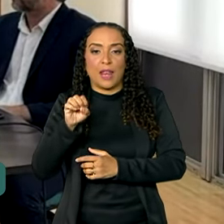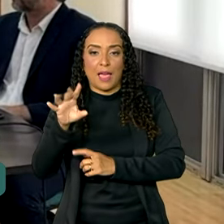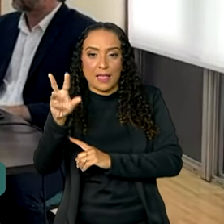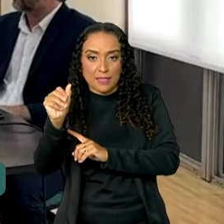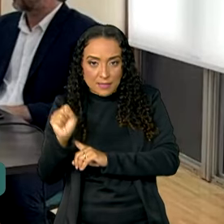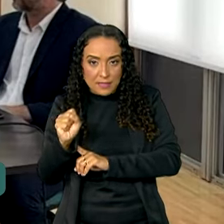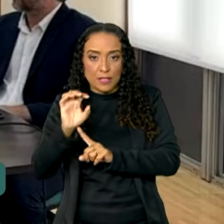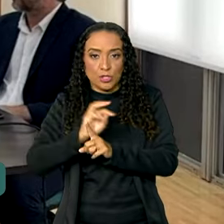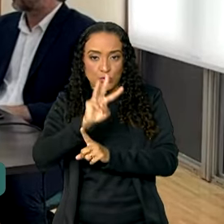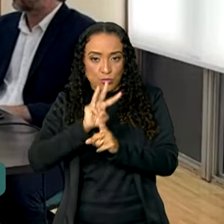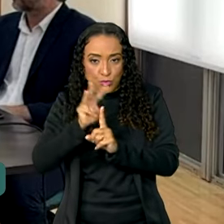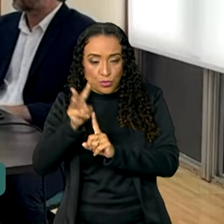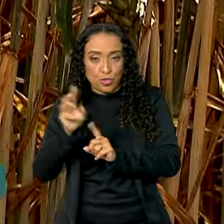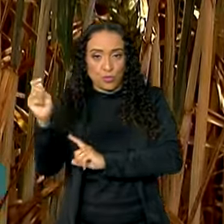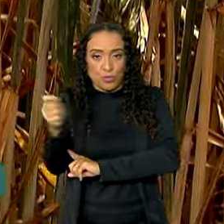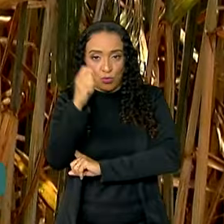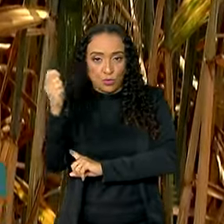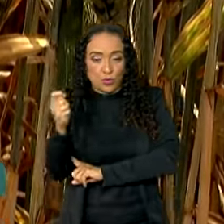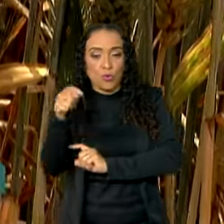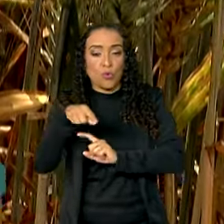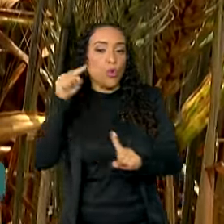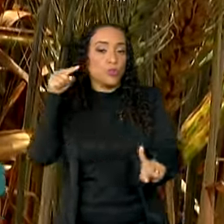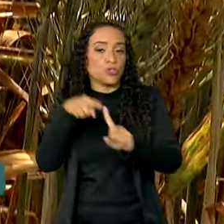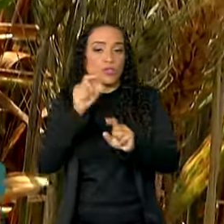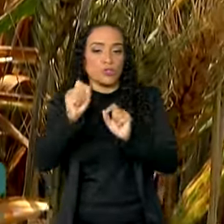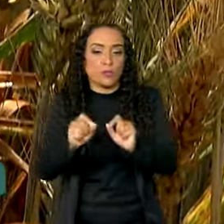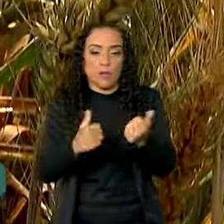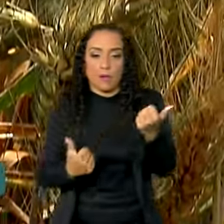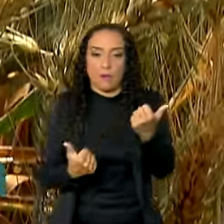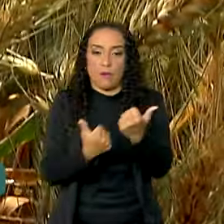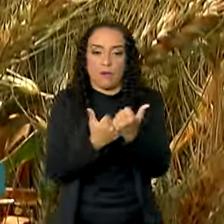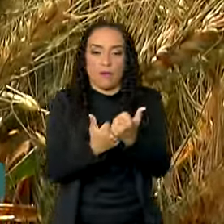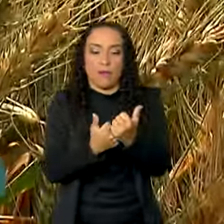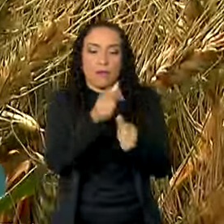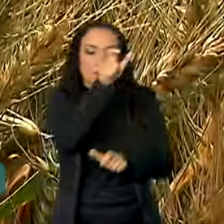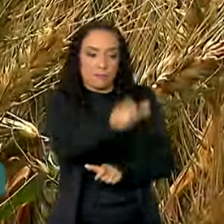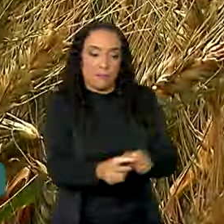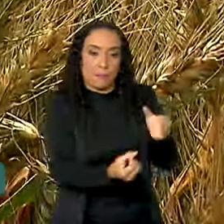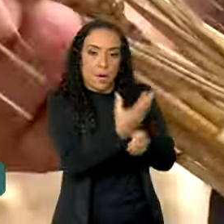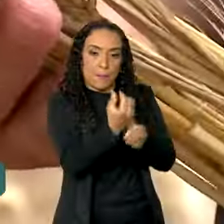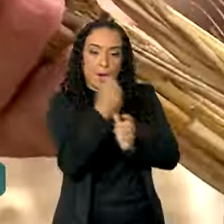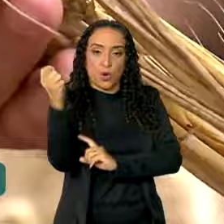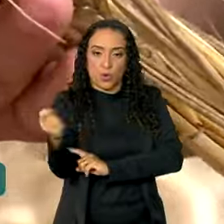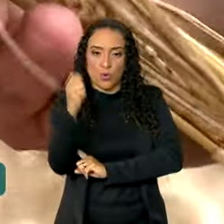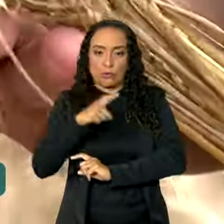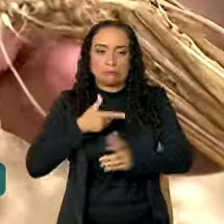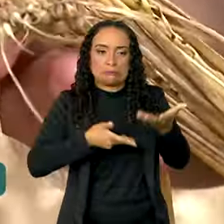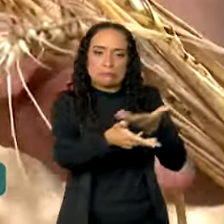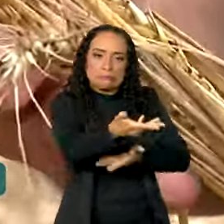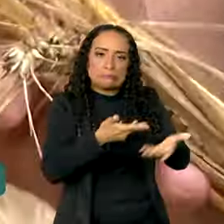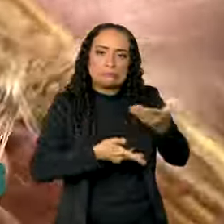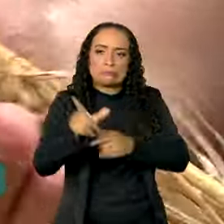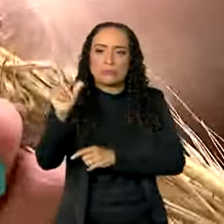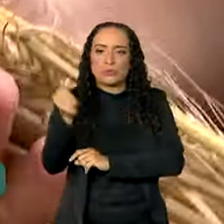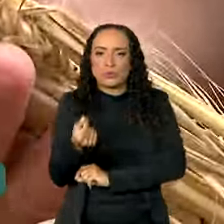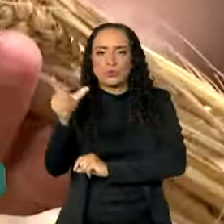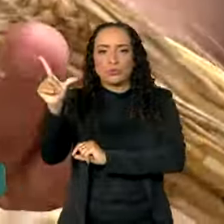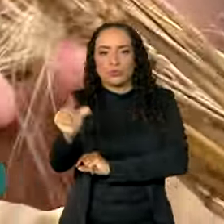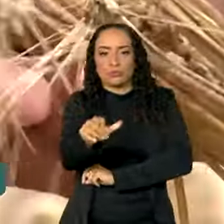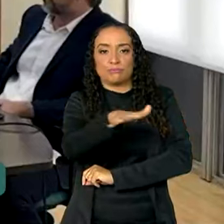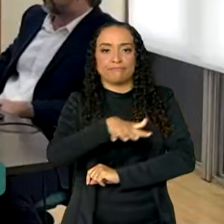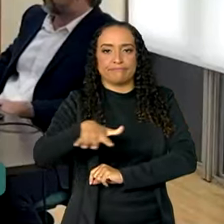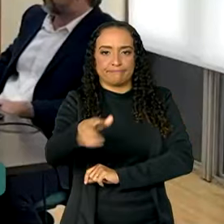trigo do Rio Grande do Sul, com o objetivo de apoiar o produtor gaúcho que lida com os baixos preços no